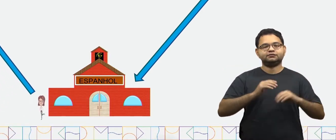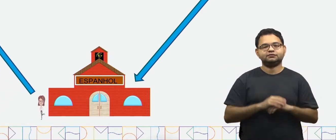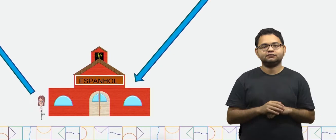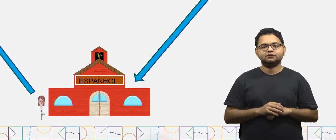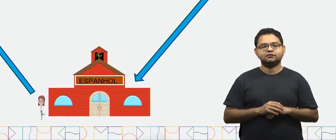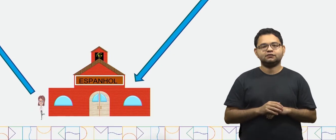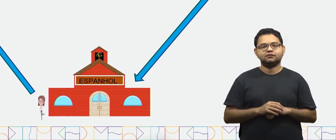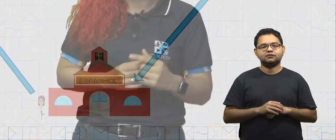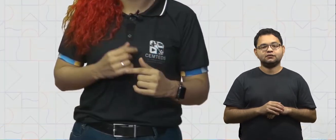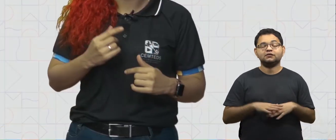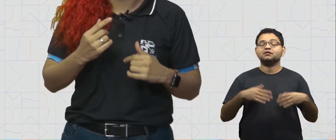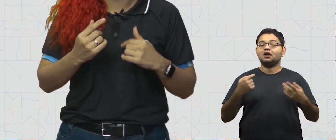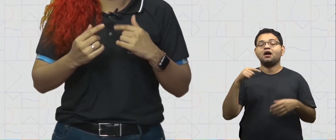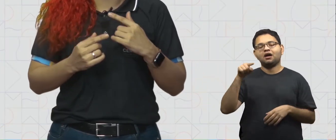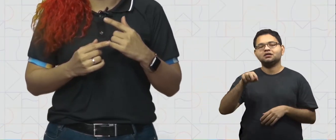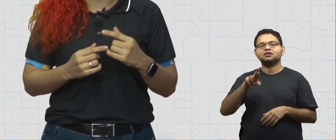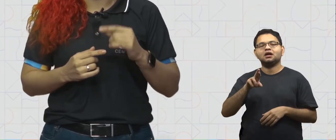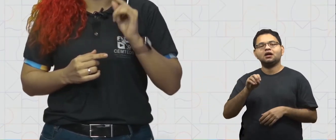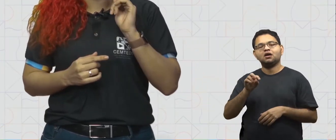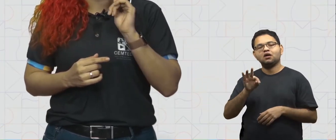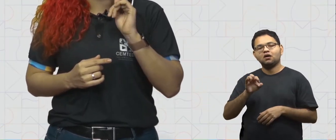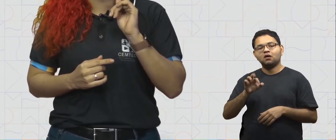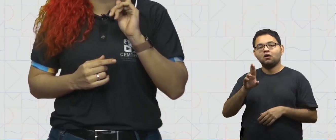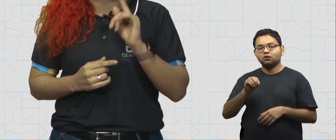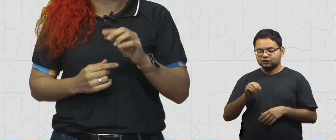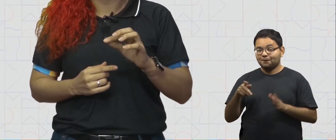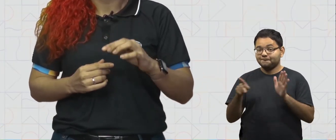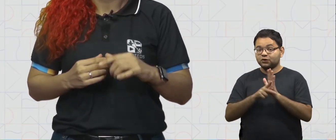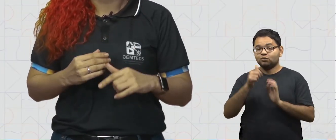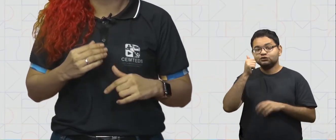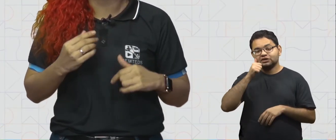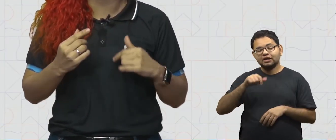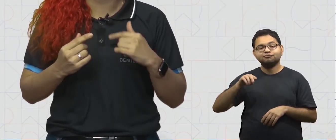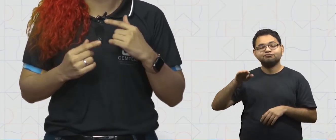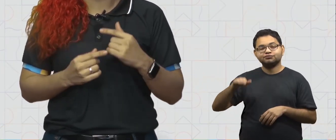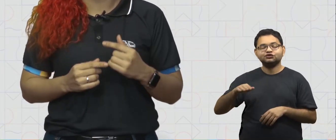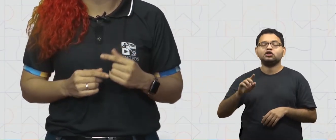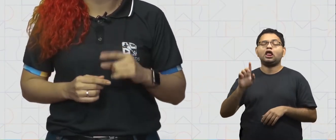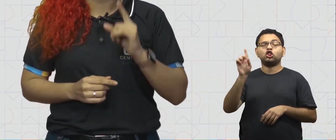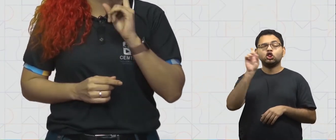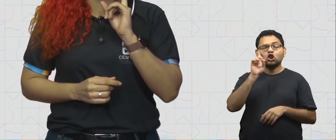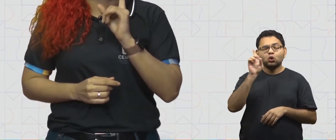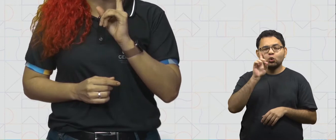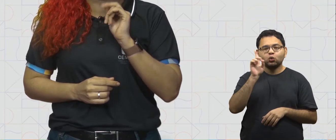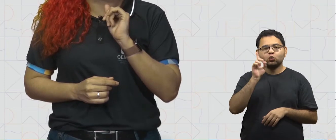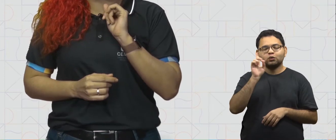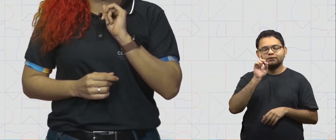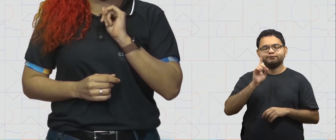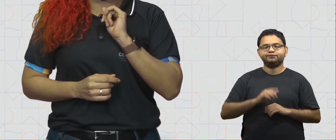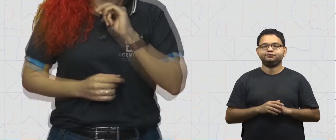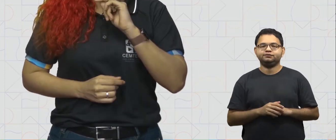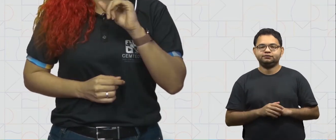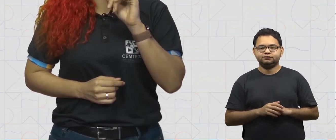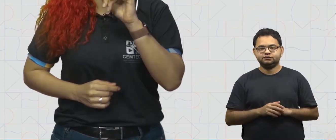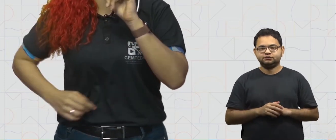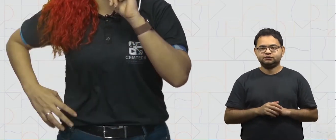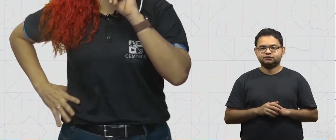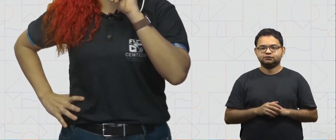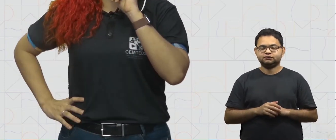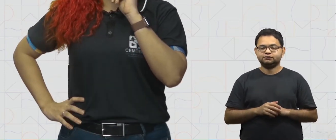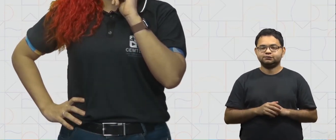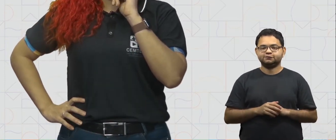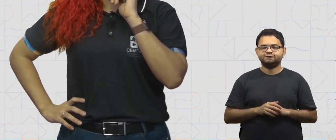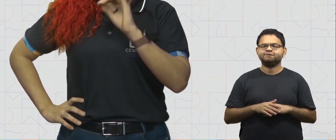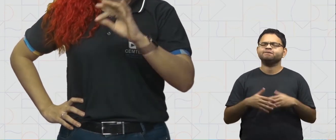casa. Sim, esse é o roteiro que Luísa faz todos os dias durante a semana. E que